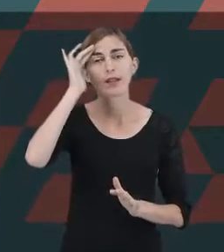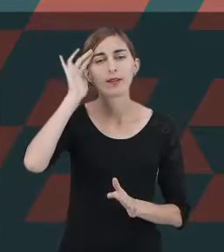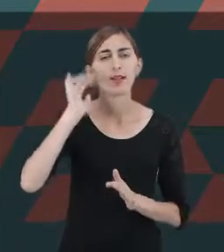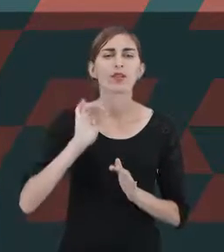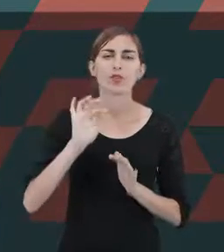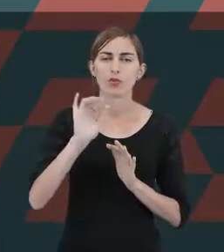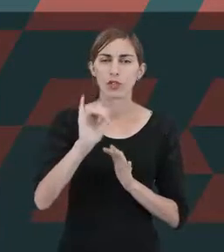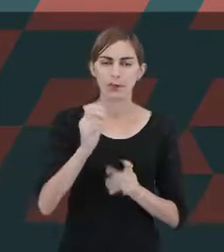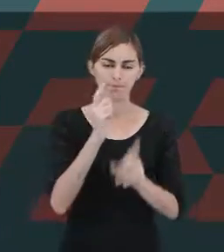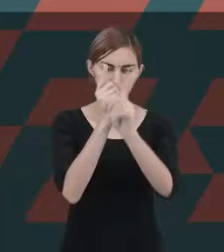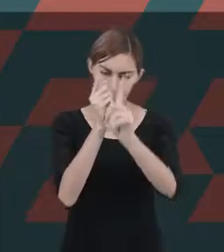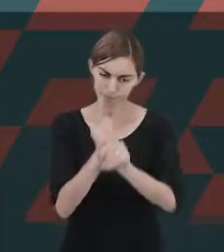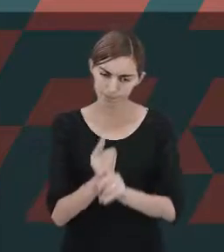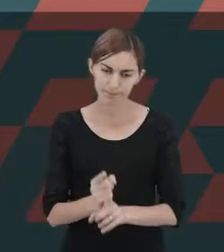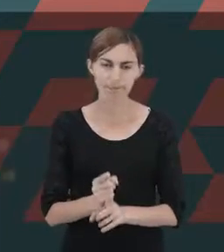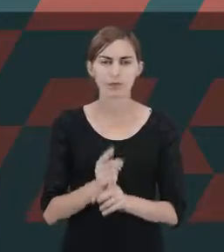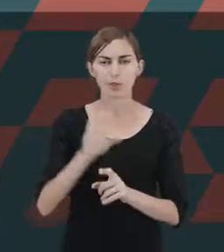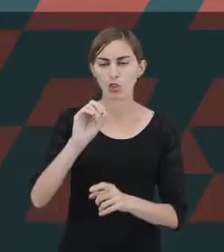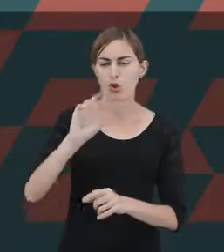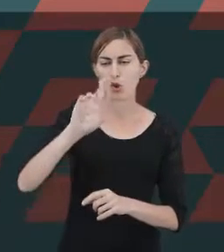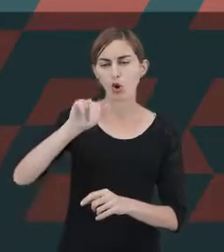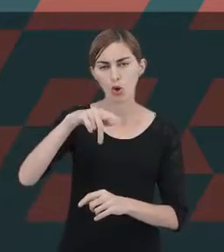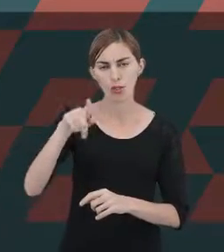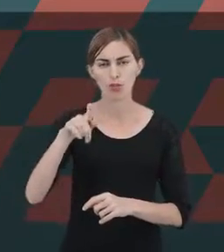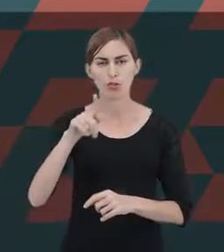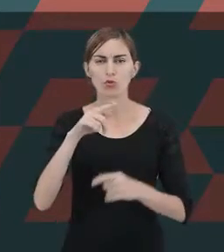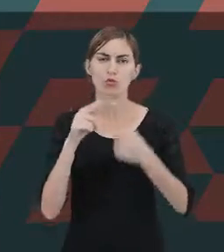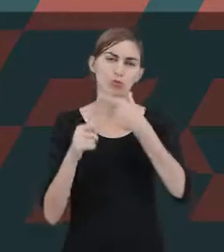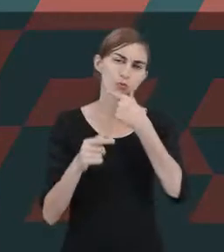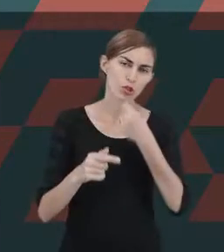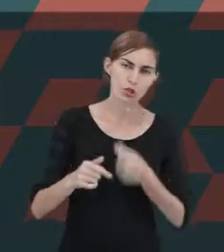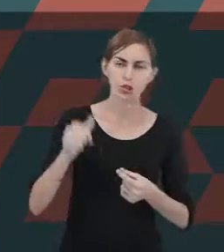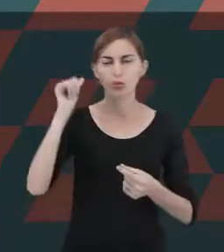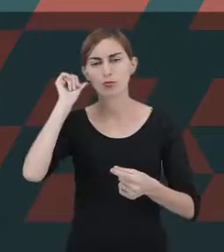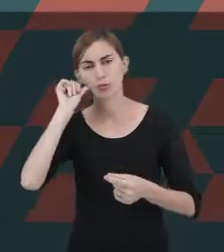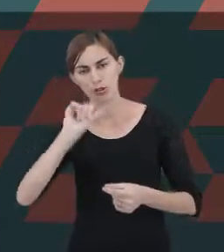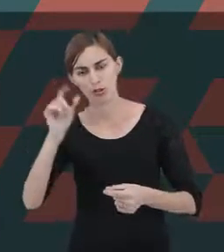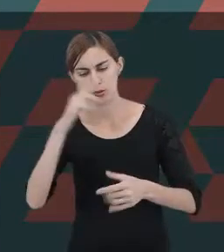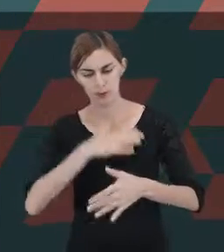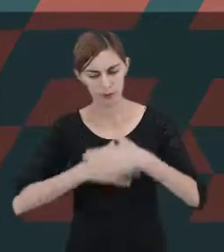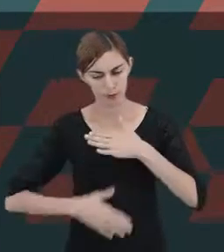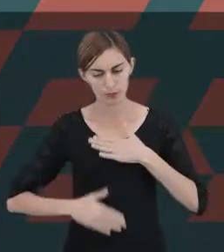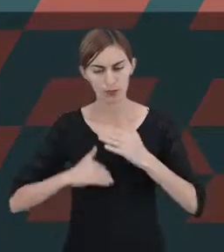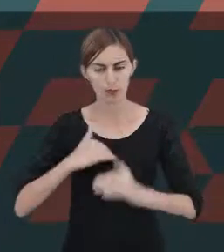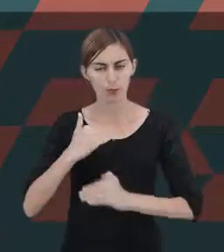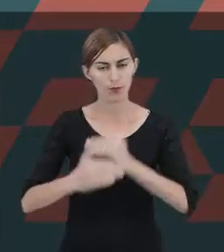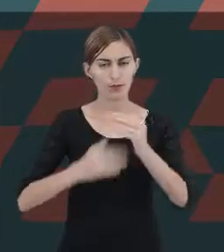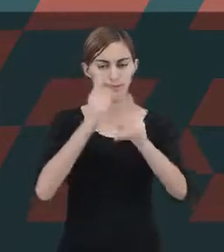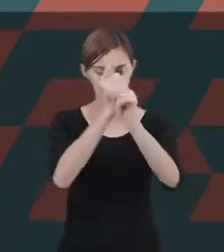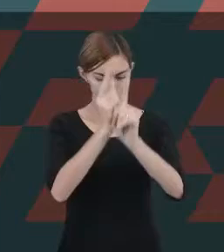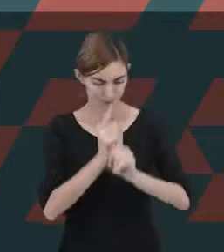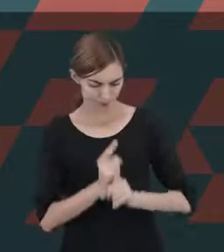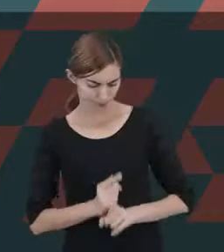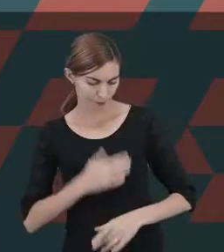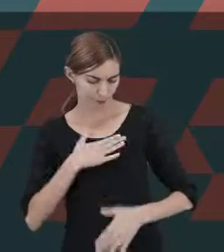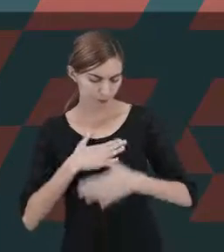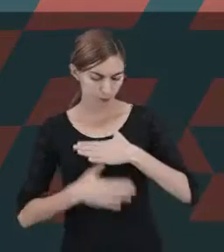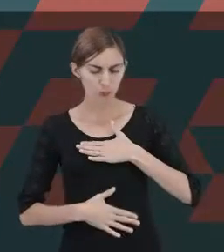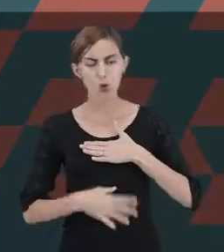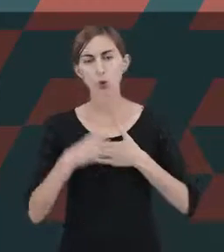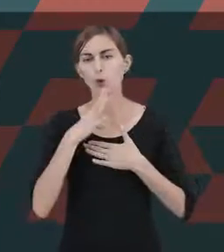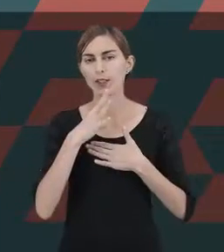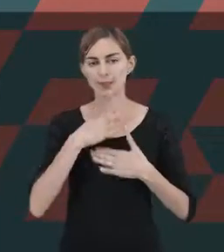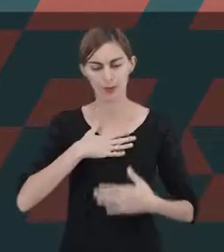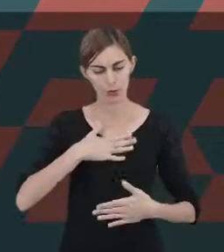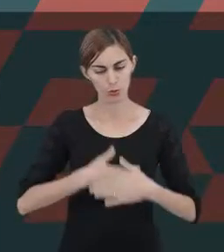identificação dos órgãos genitais do menino e da menina. É um processo de reconhecimento do corpo e, como